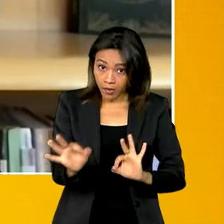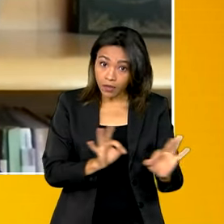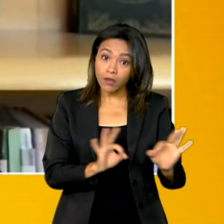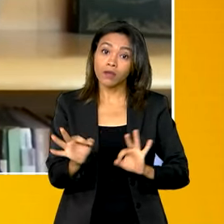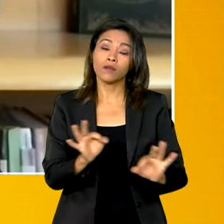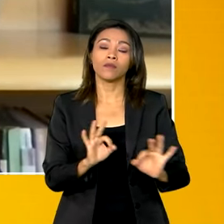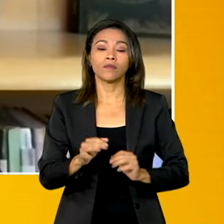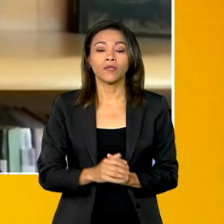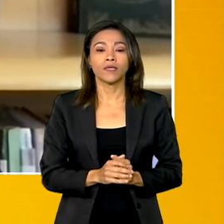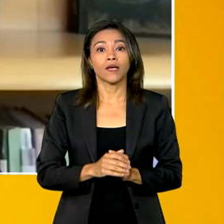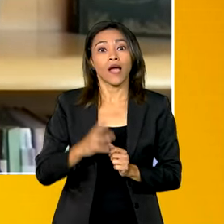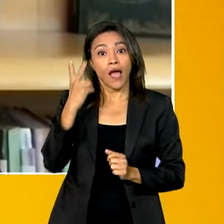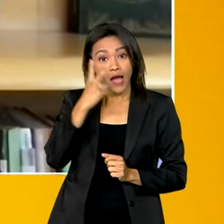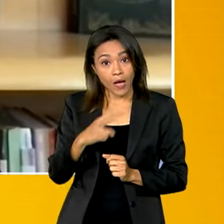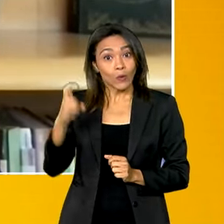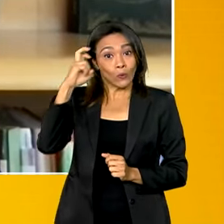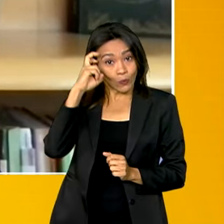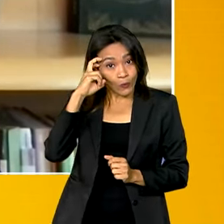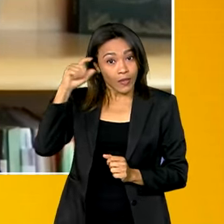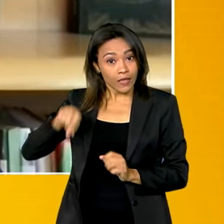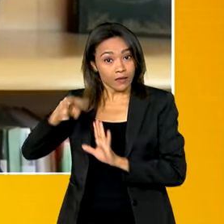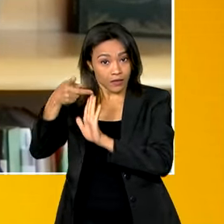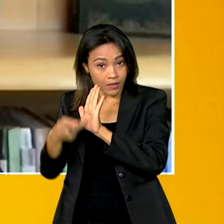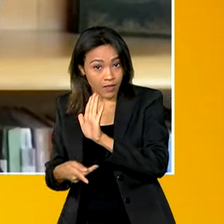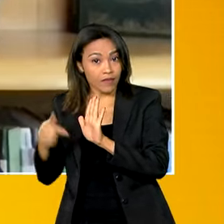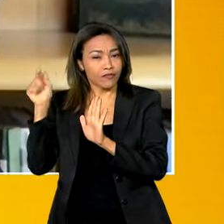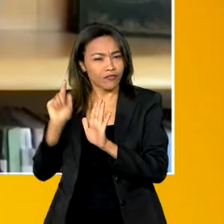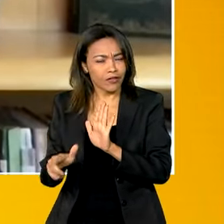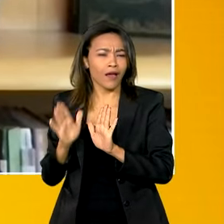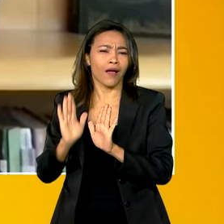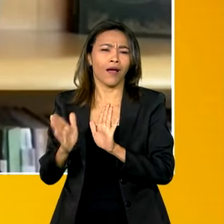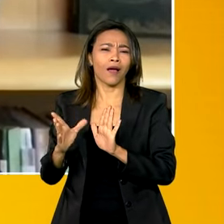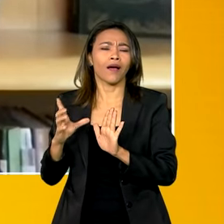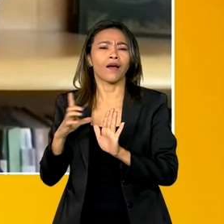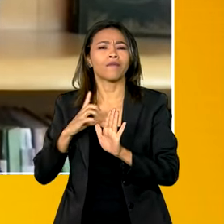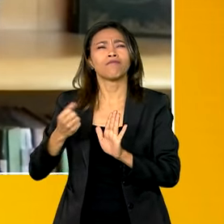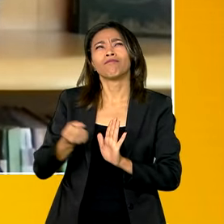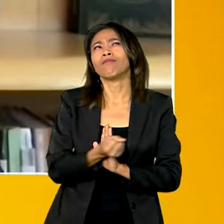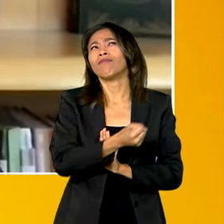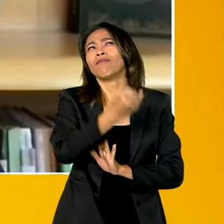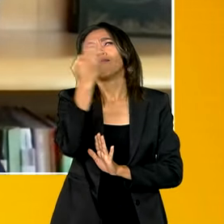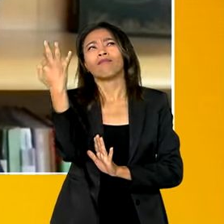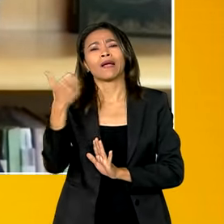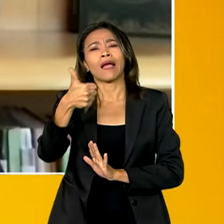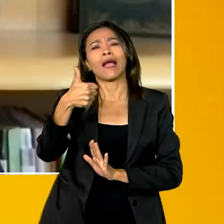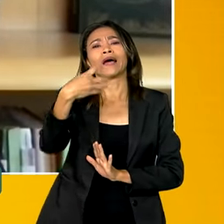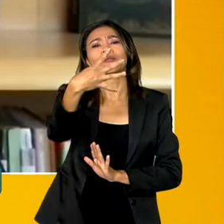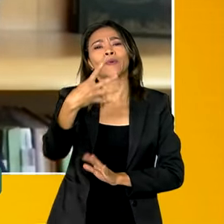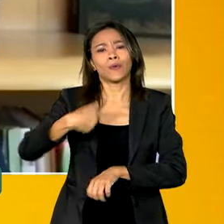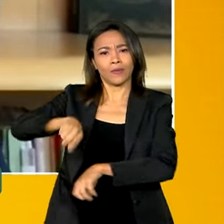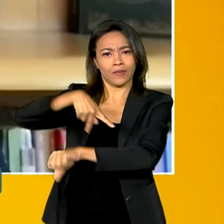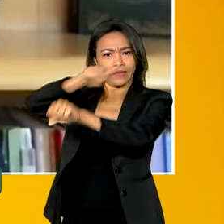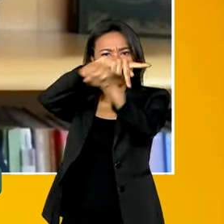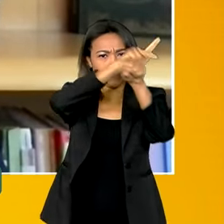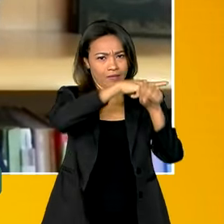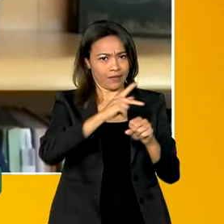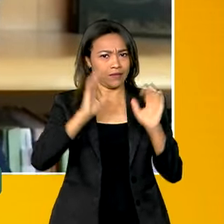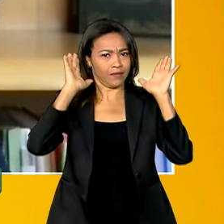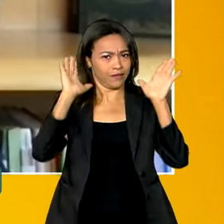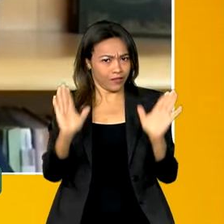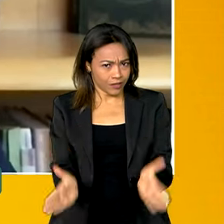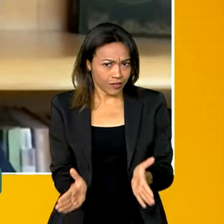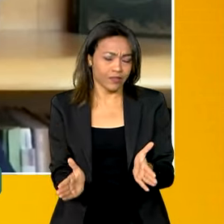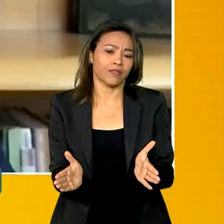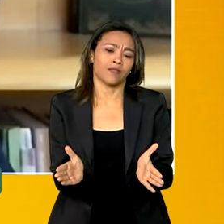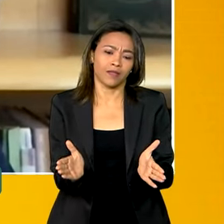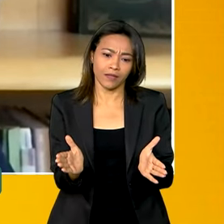Mas a cultura viva, ele já repercute em mais de 14 países, né? Hiber cultura viva, inclusive, em